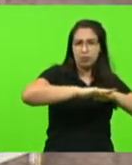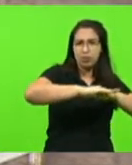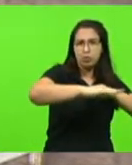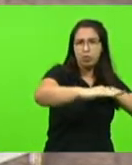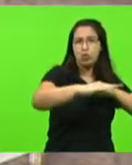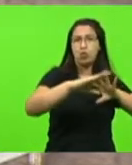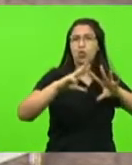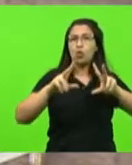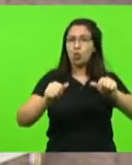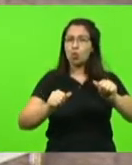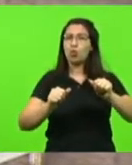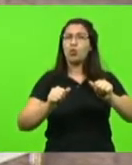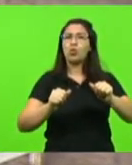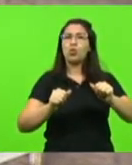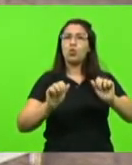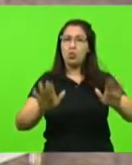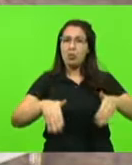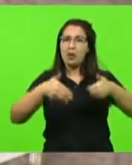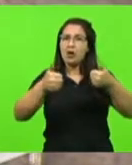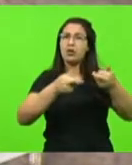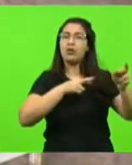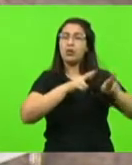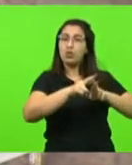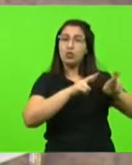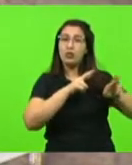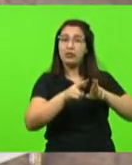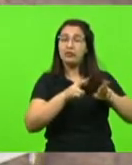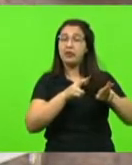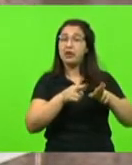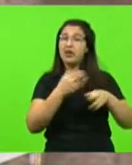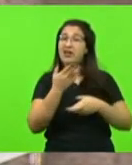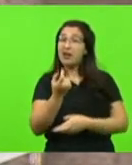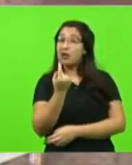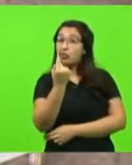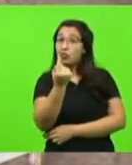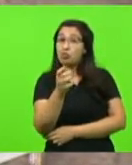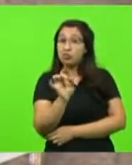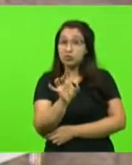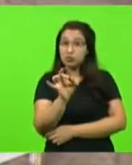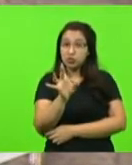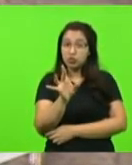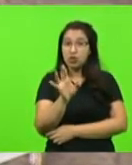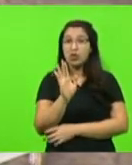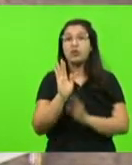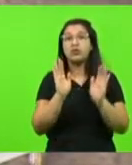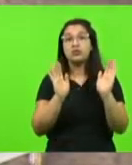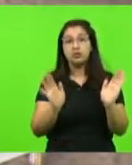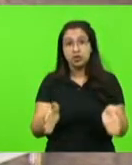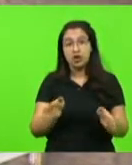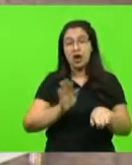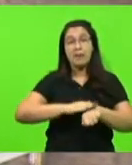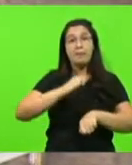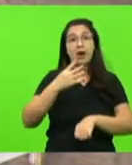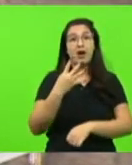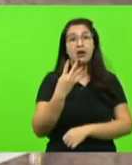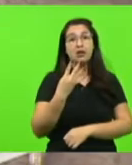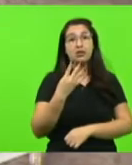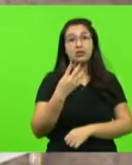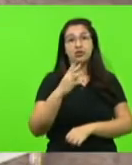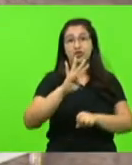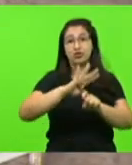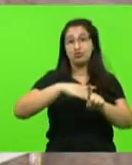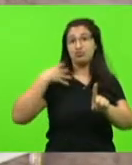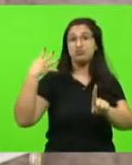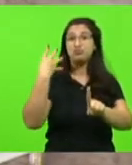só esse quesito, esse item orçamentário, já dá mais do que quatro vezes o que